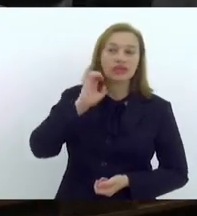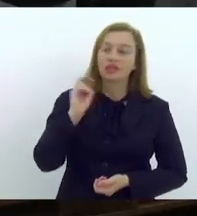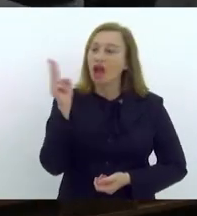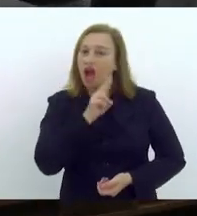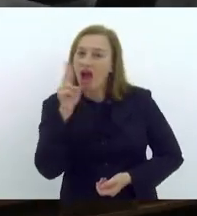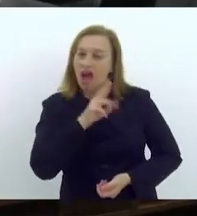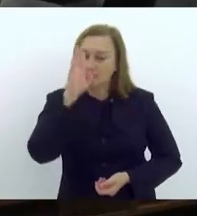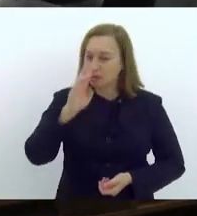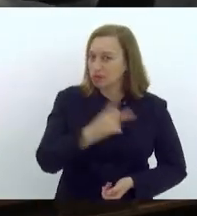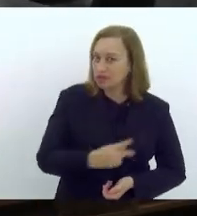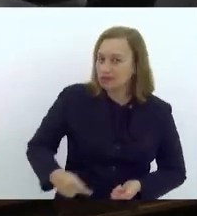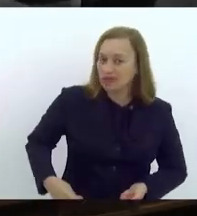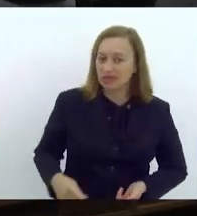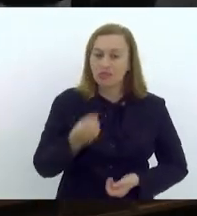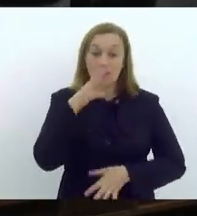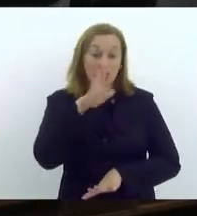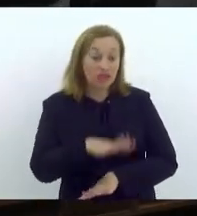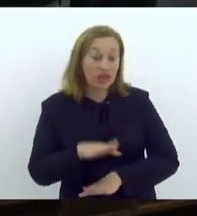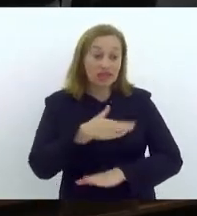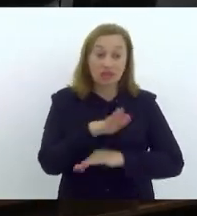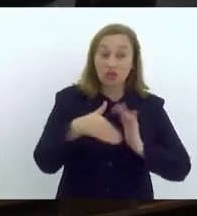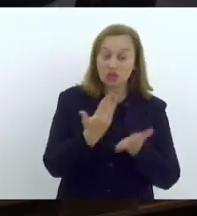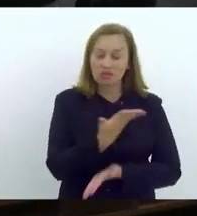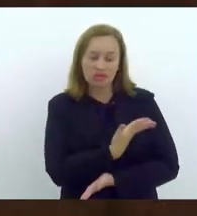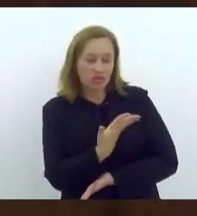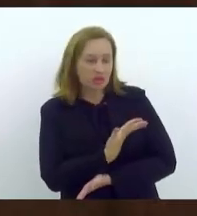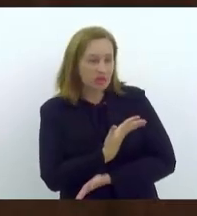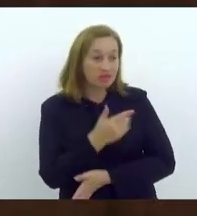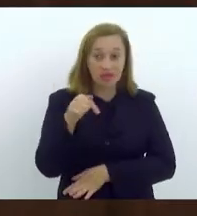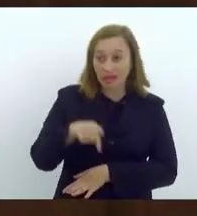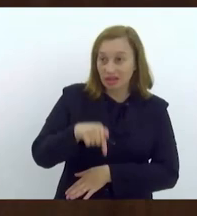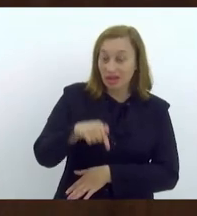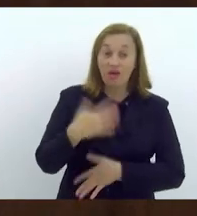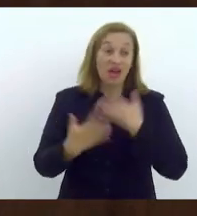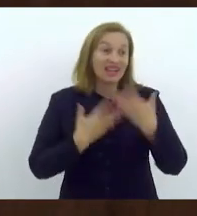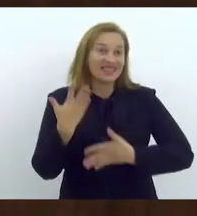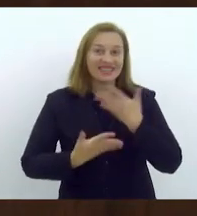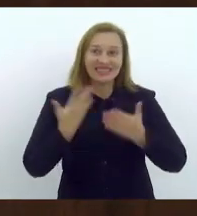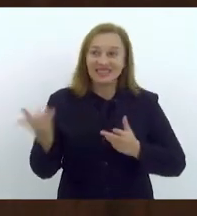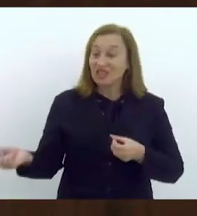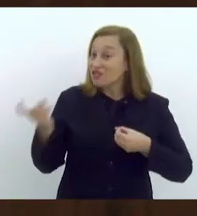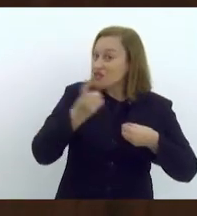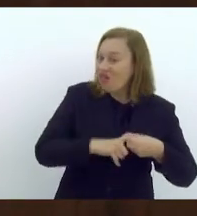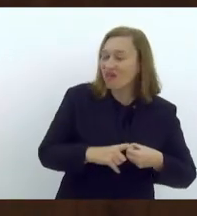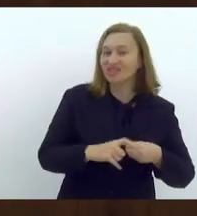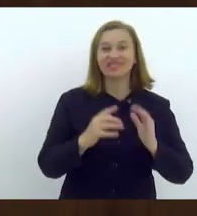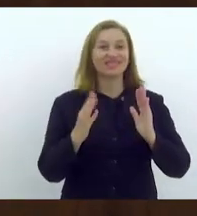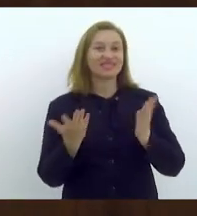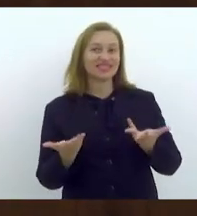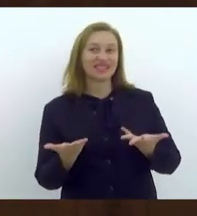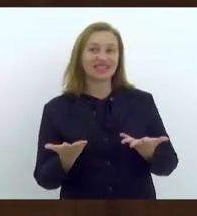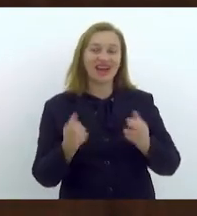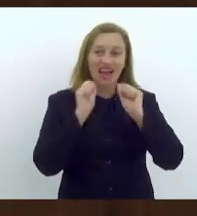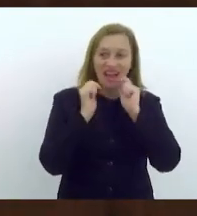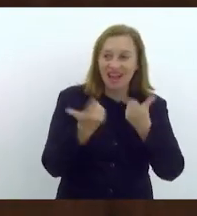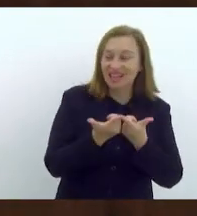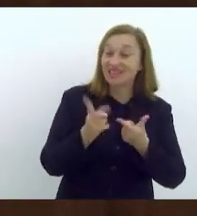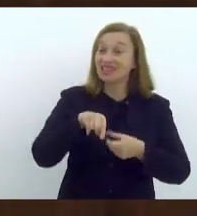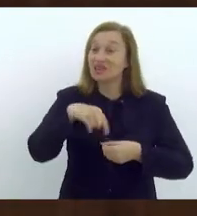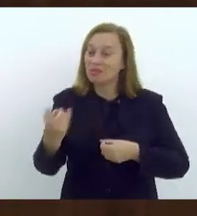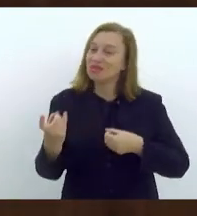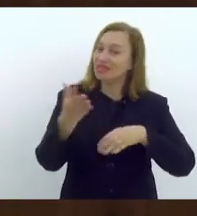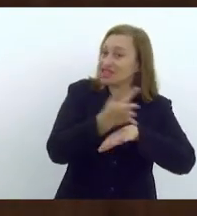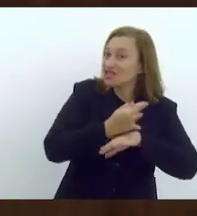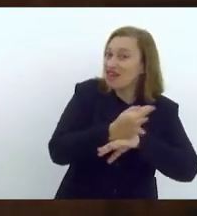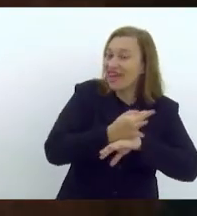rapidamente, boa tarde para todos os companheiros e companheiras aqui, uma alegria estar de volta a essa casa depois do nosso recesso